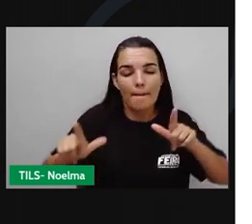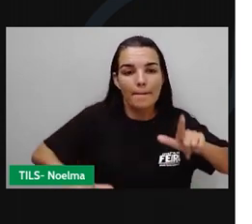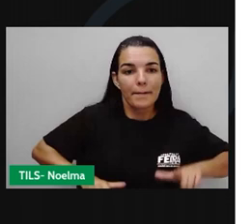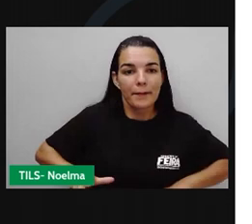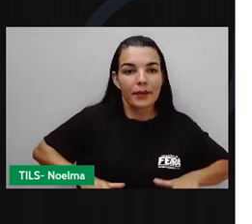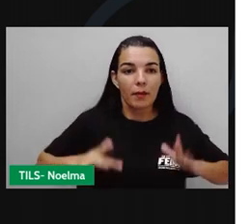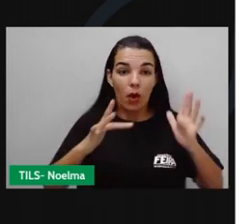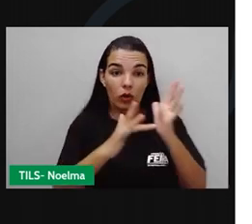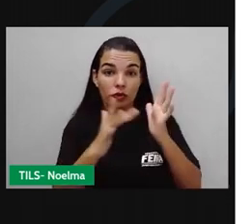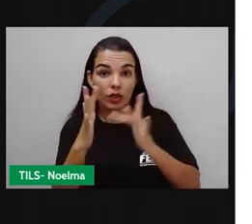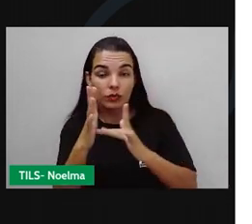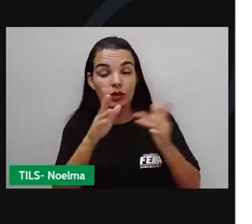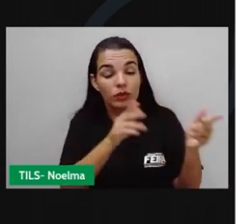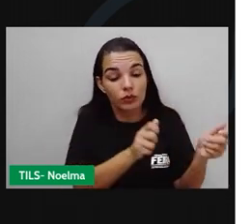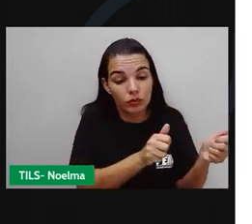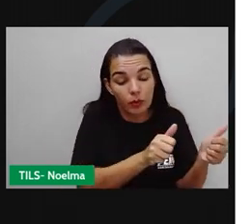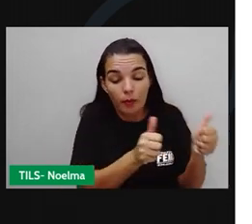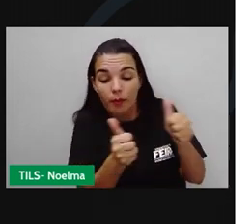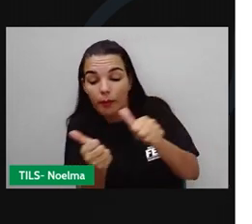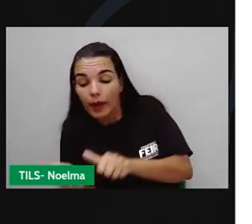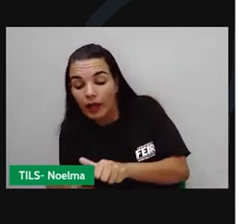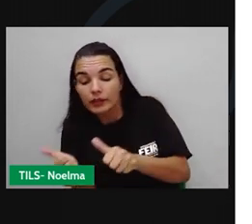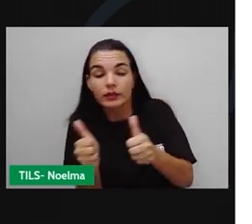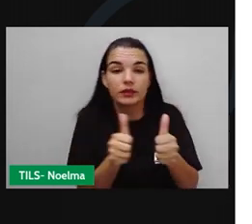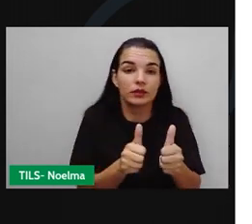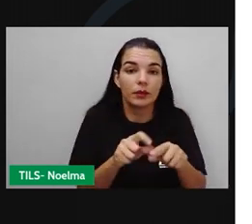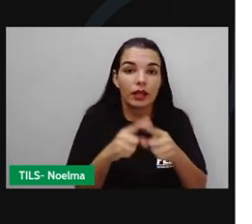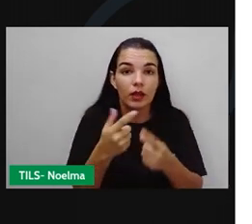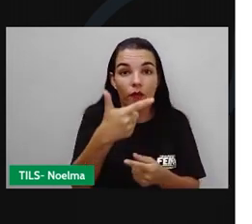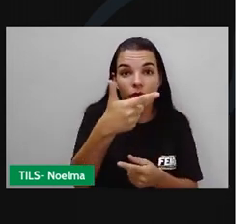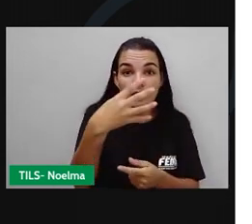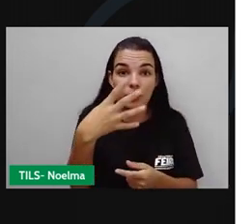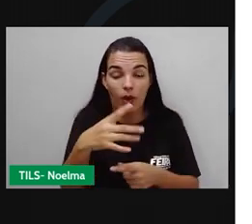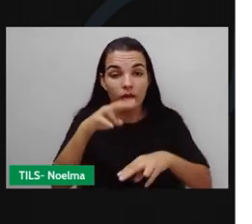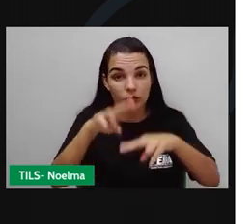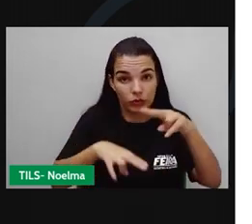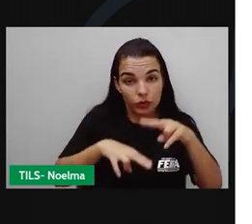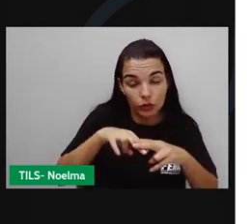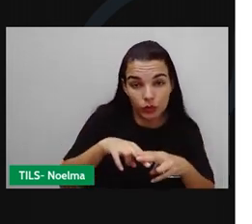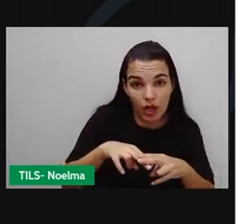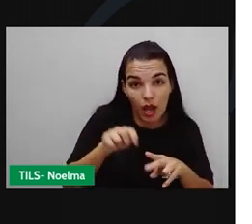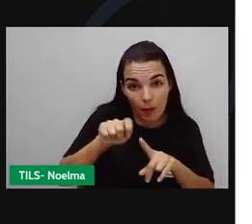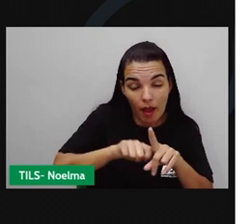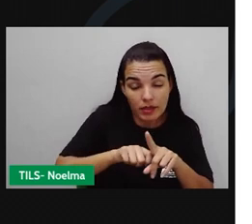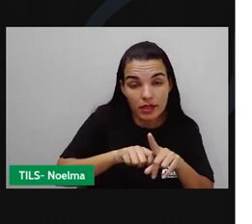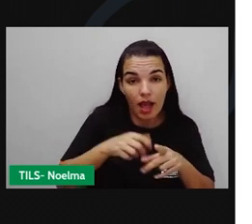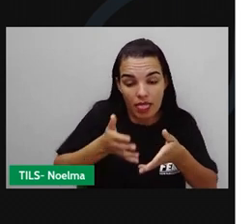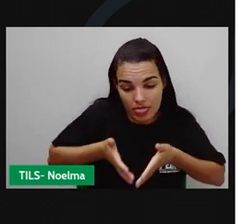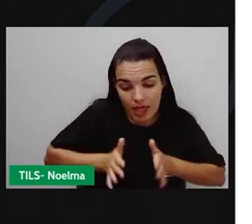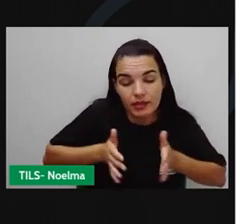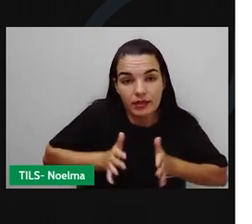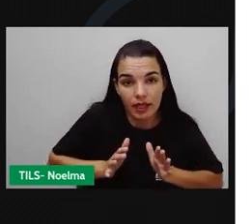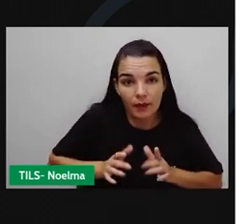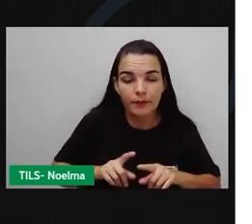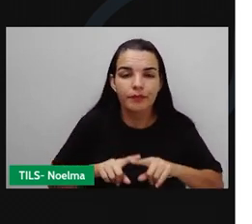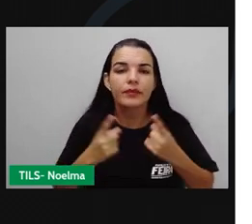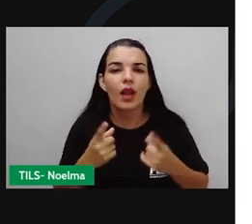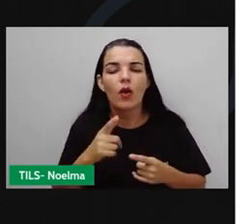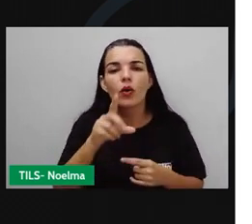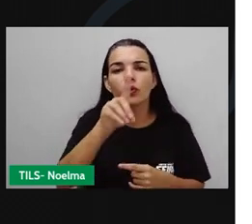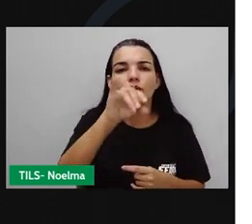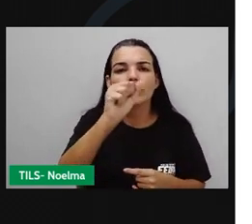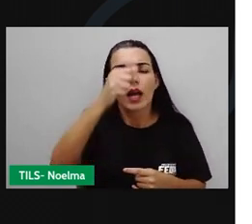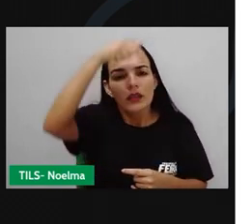Jordão. O dia 24 de junho é o dia de nascimento desse santo. O dia de São Pedro é comemorado no dia